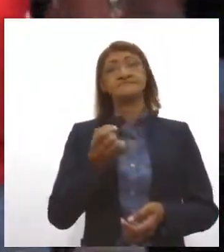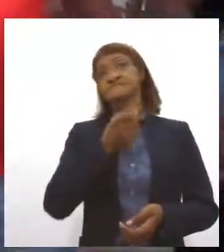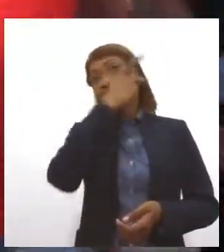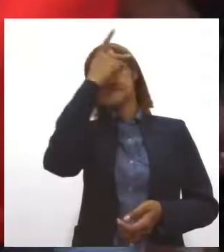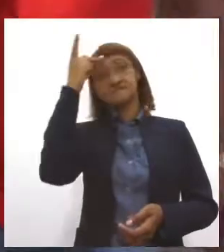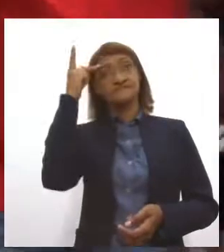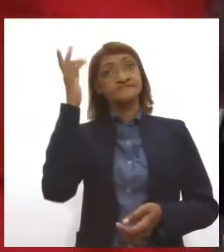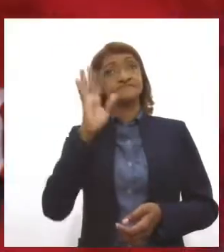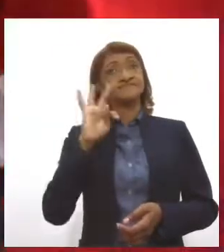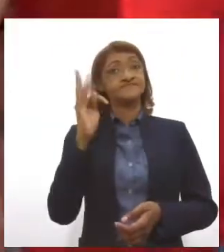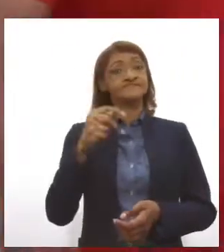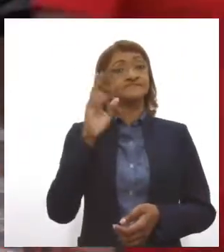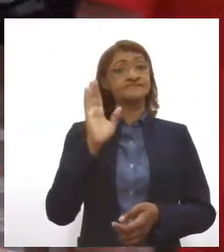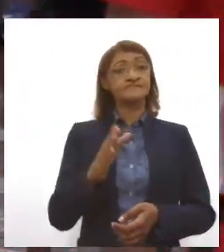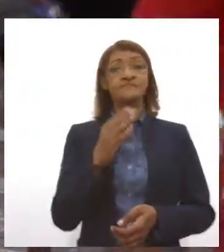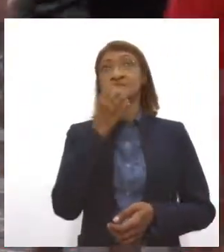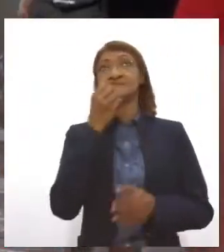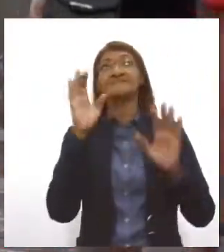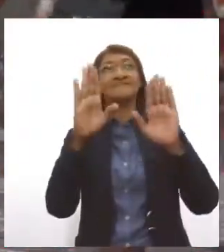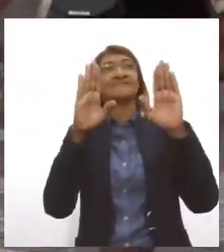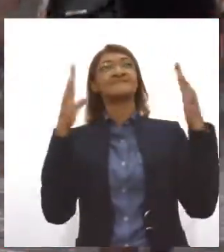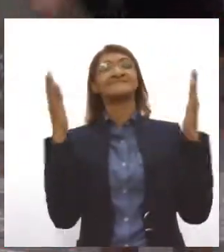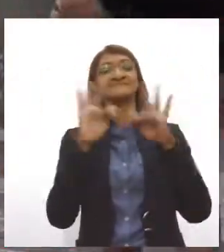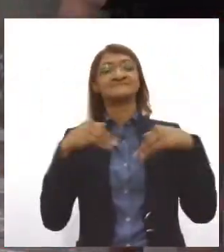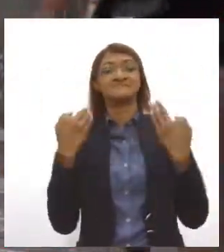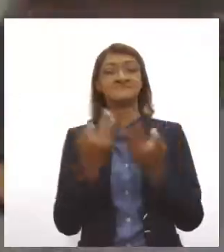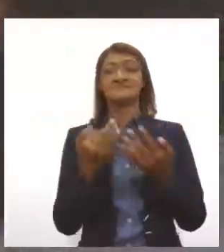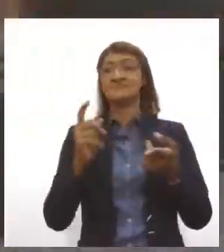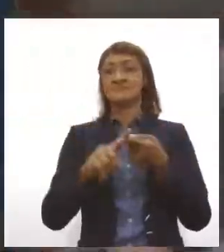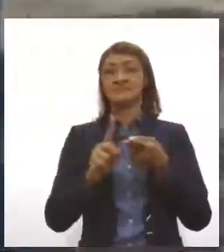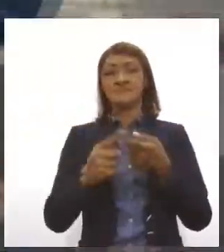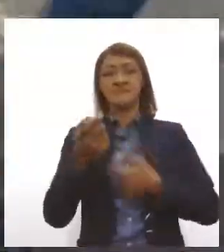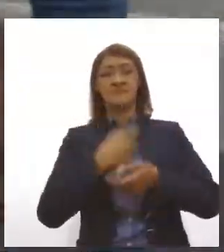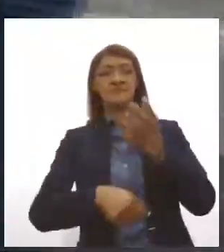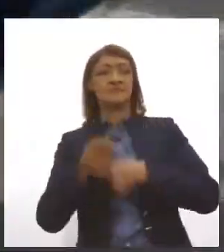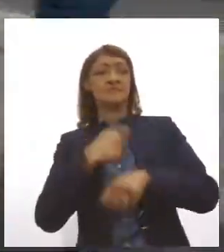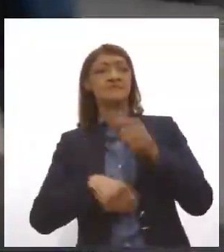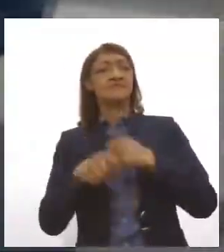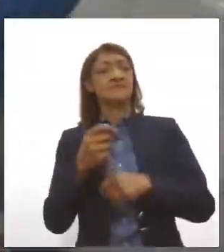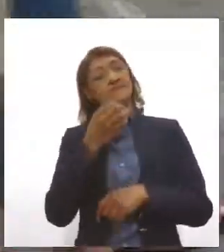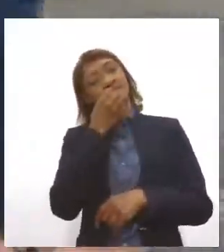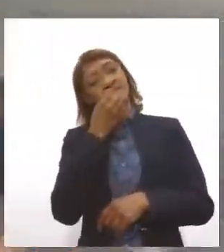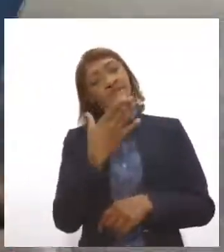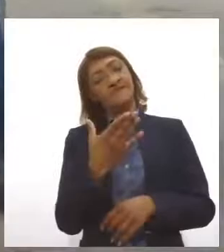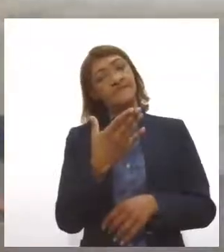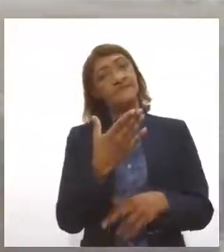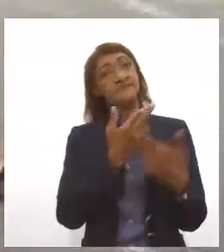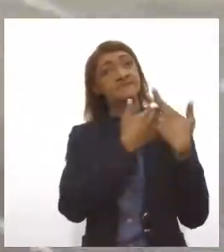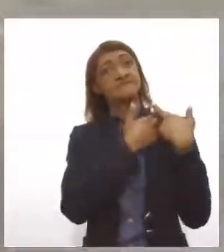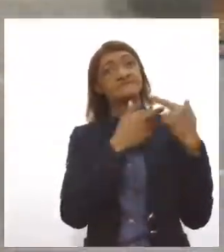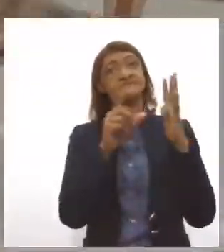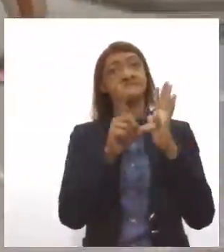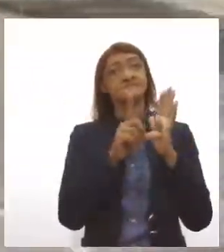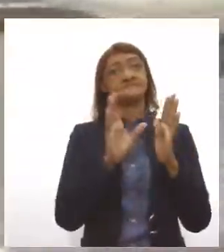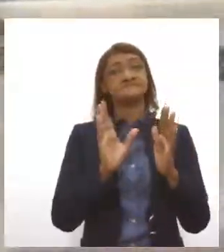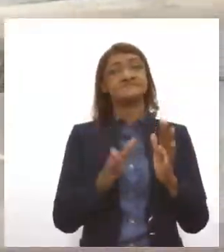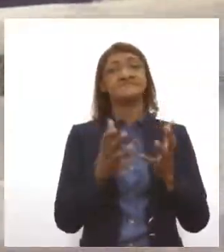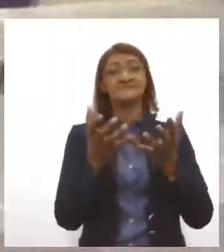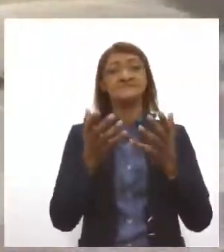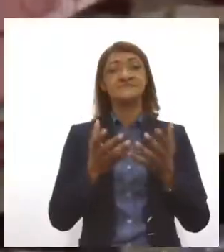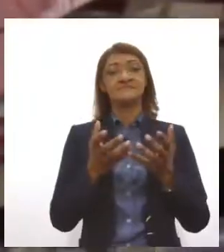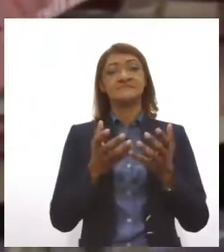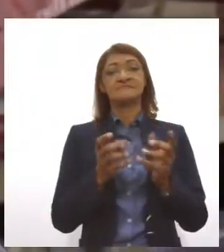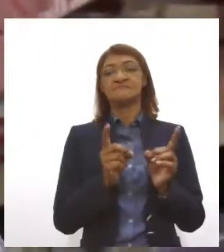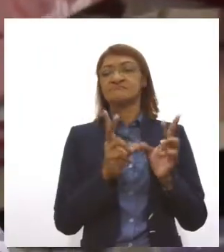família, também é uma data bem explorada pelo comércio. E quando os donos de loja esperam um grande volume de